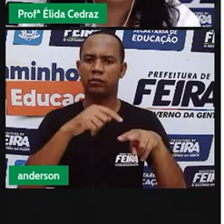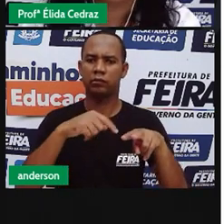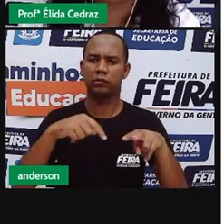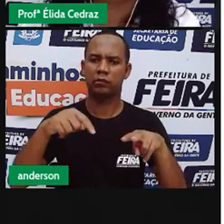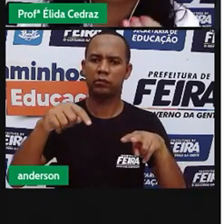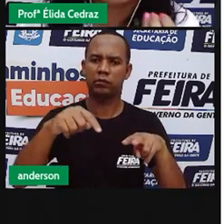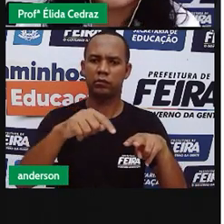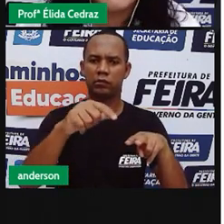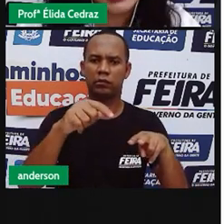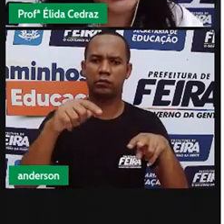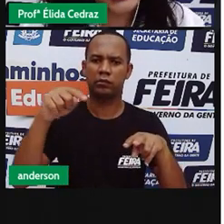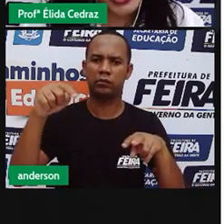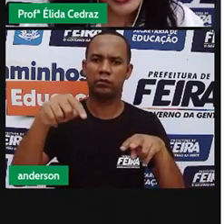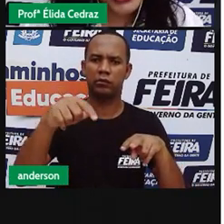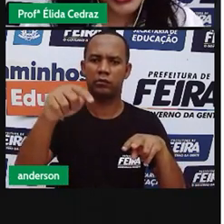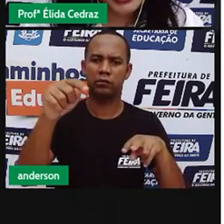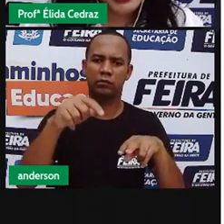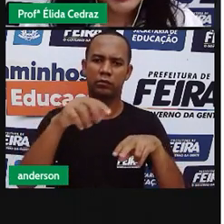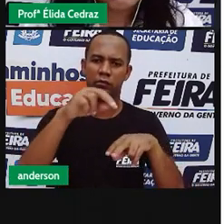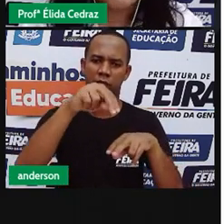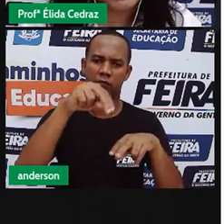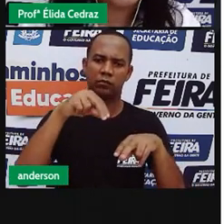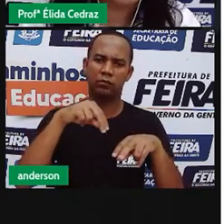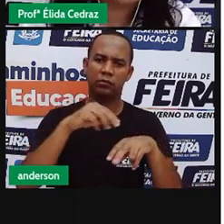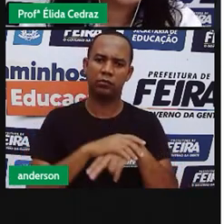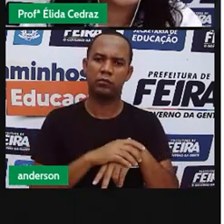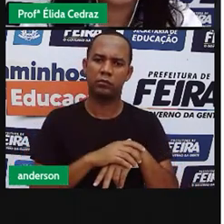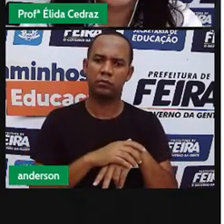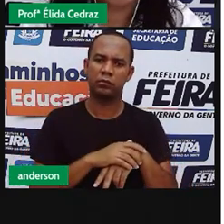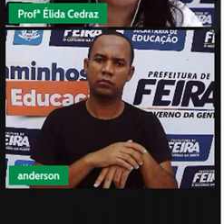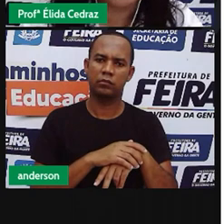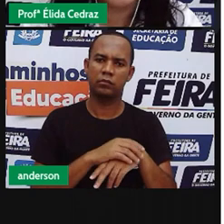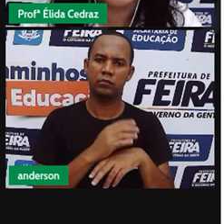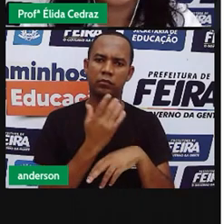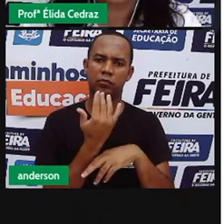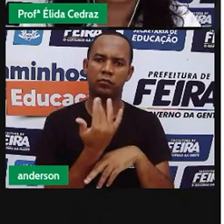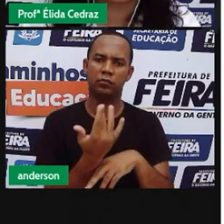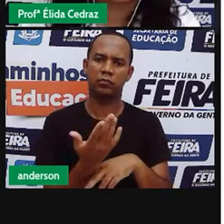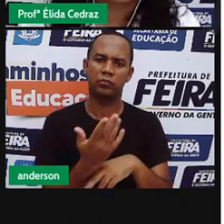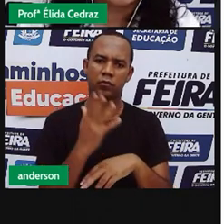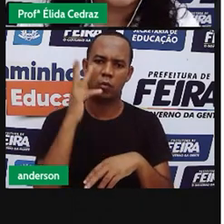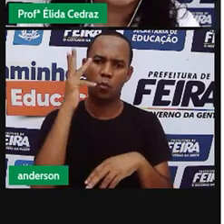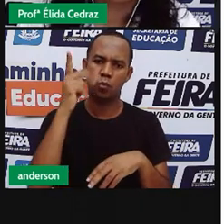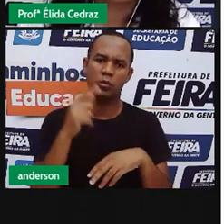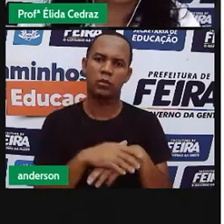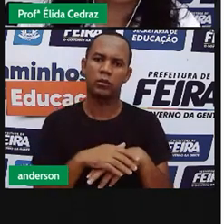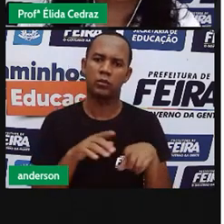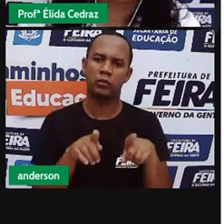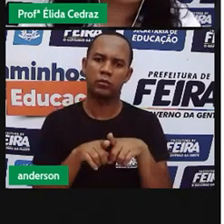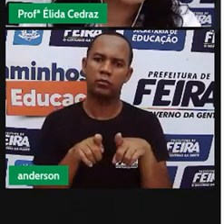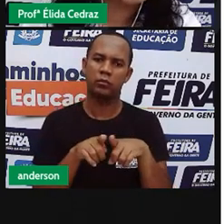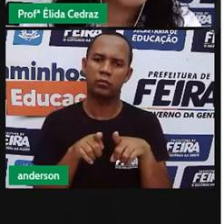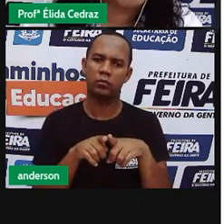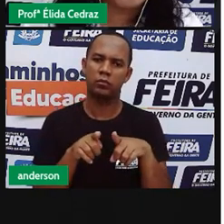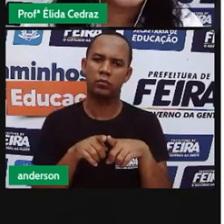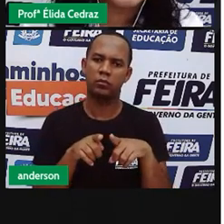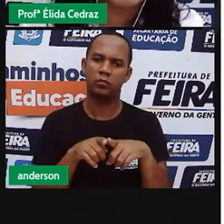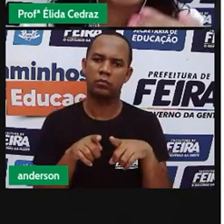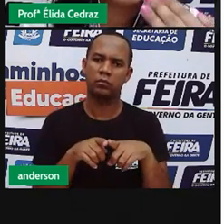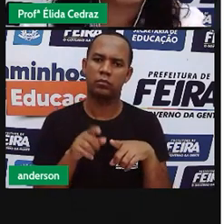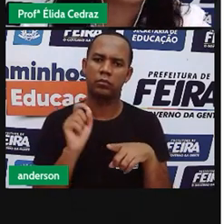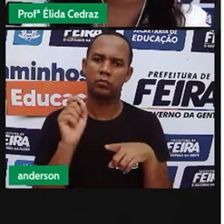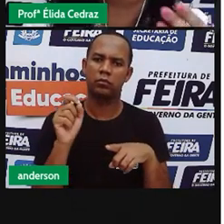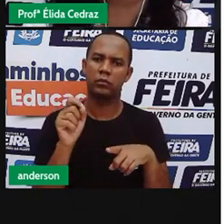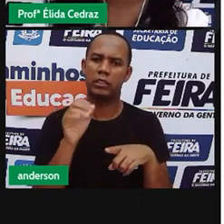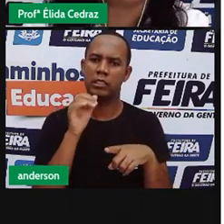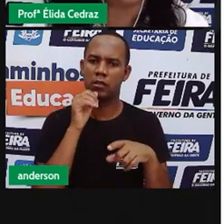de S e eram jardins. Eram cheios de florzinhos. A avenida, a Rua Sala